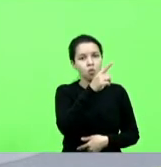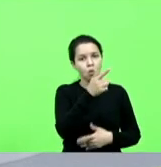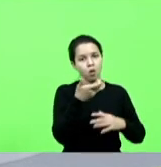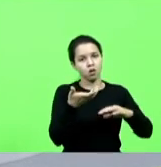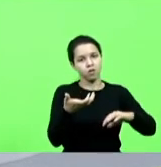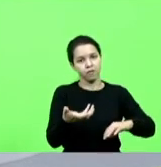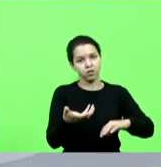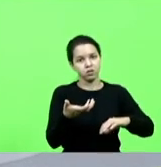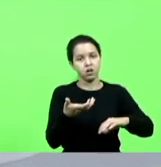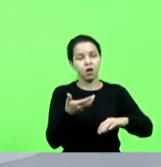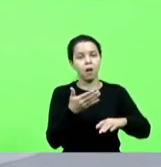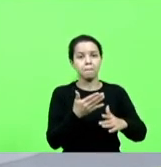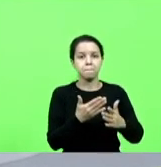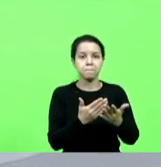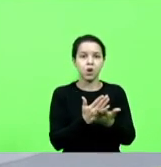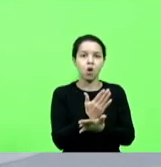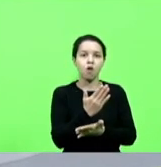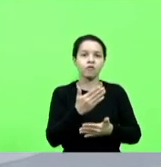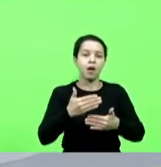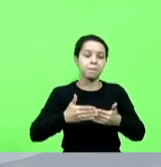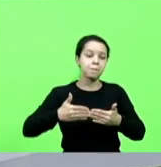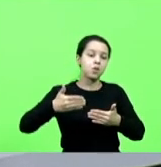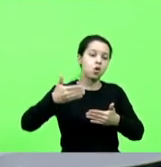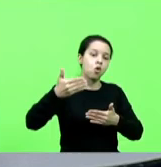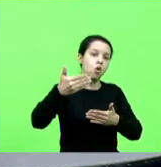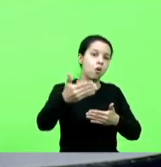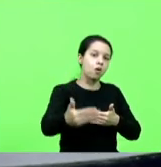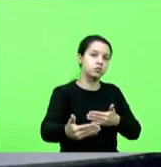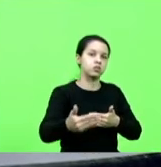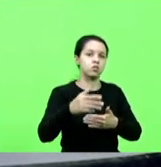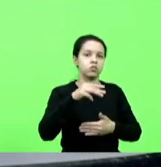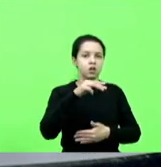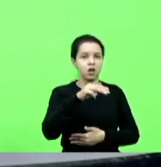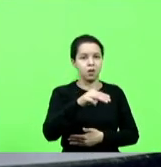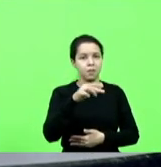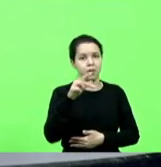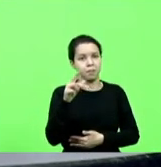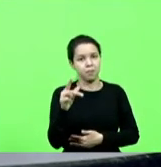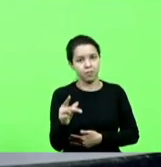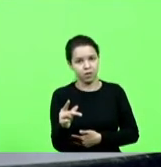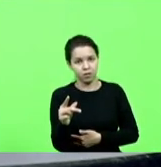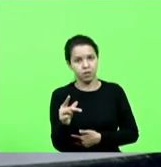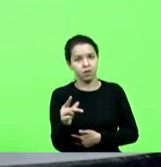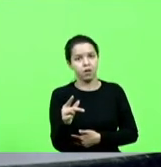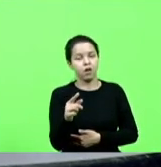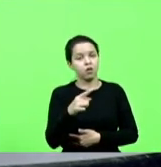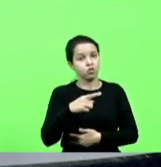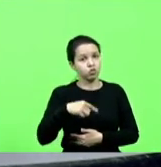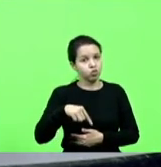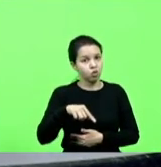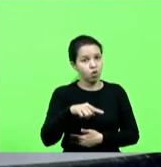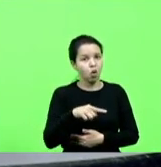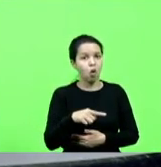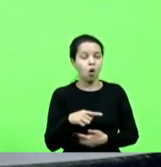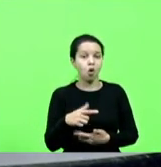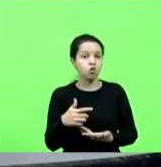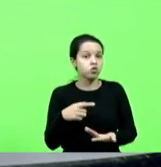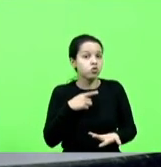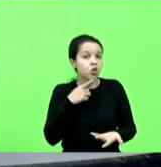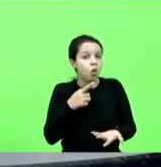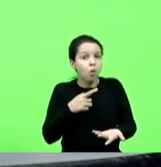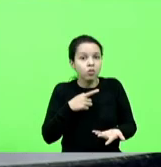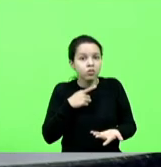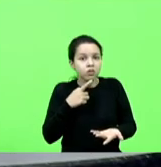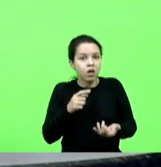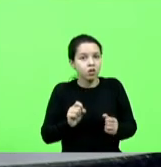prorrogação dessa medida provisória, senhor presidente. Sou pena que nós não tenhamos fôlego e